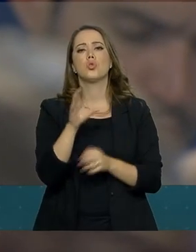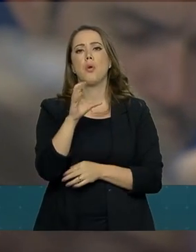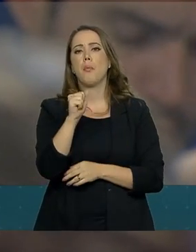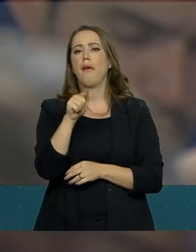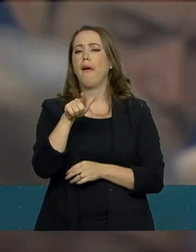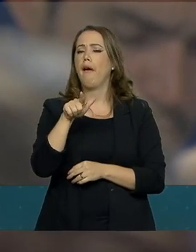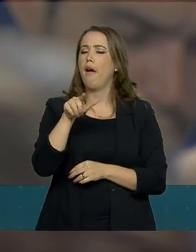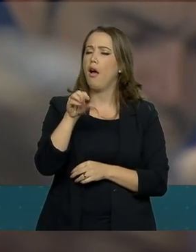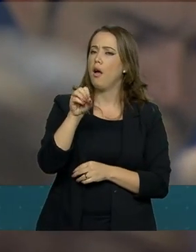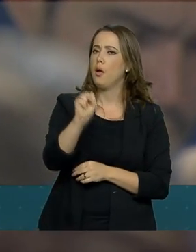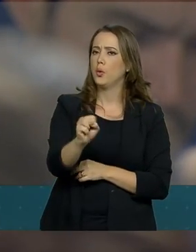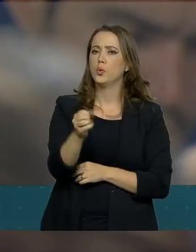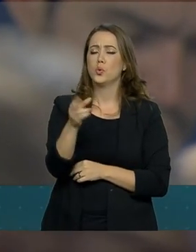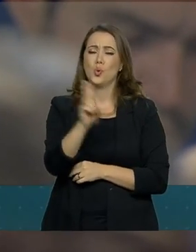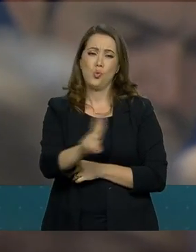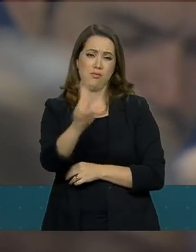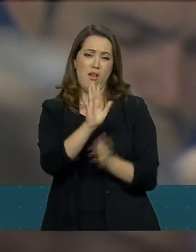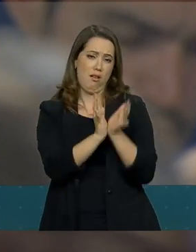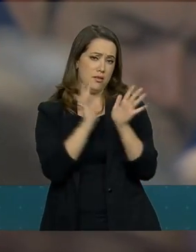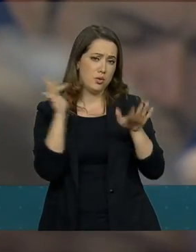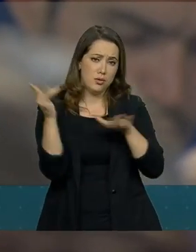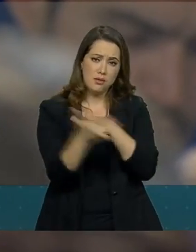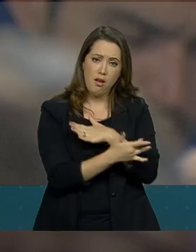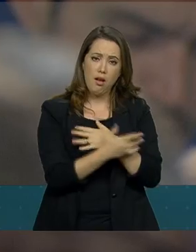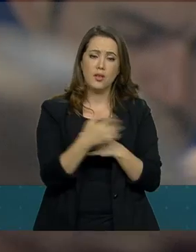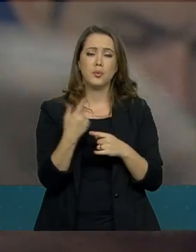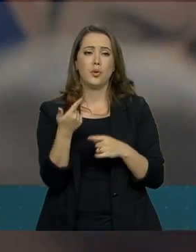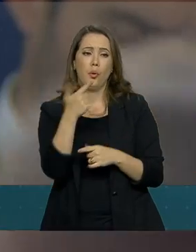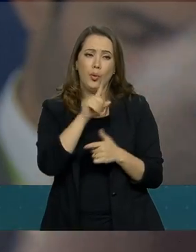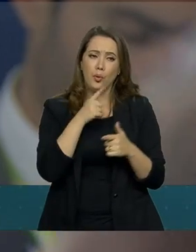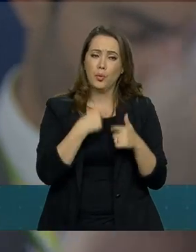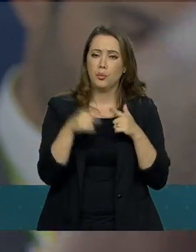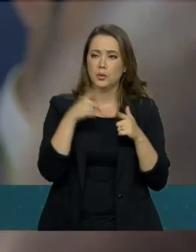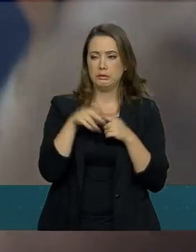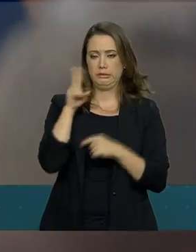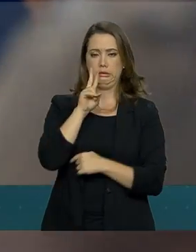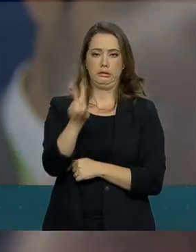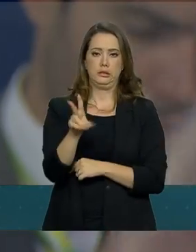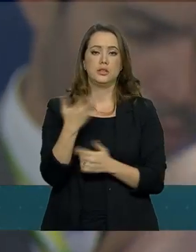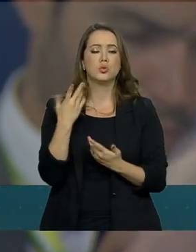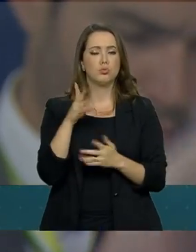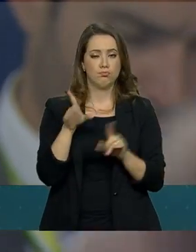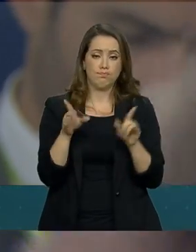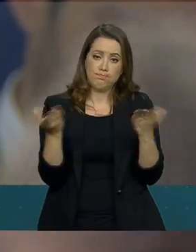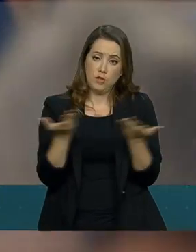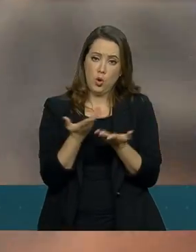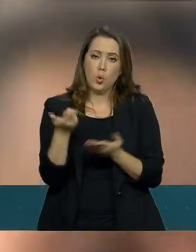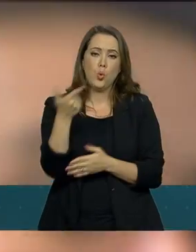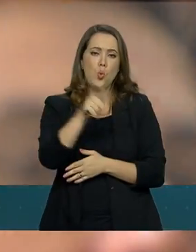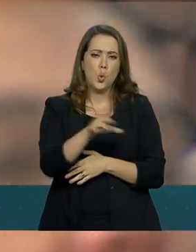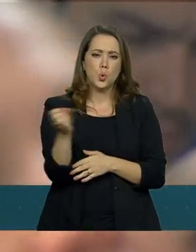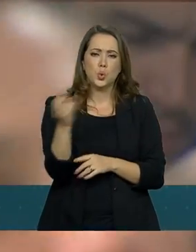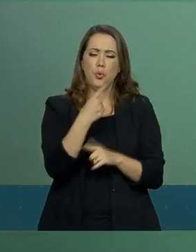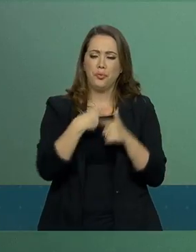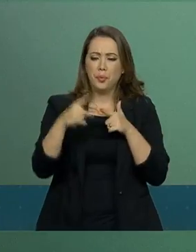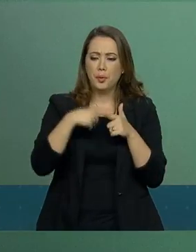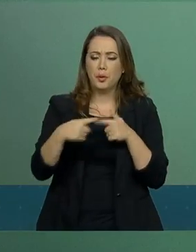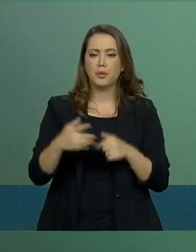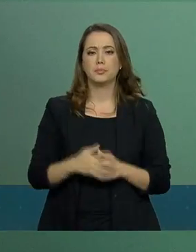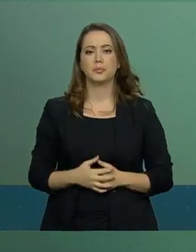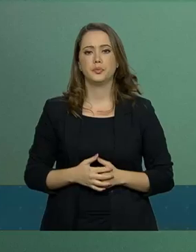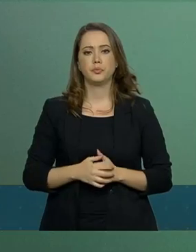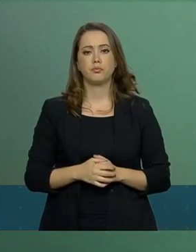mais um desconforto criado ali, que está sendo visto como mais um novo desconforto. Nos parece que a